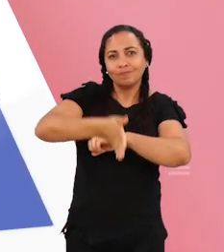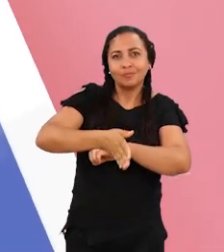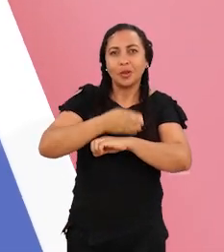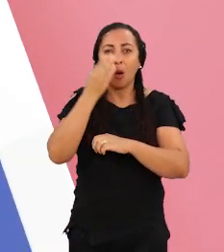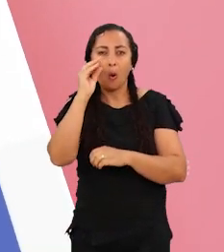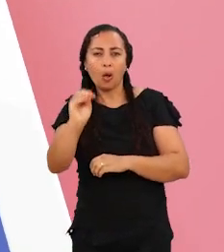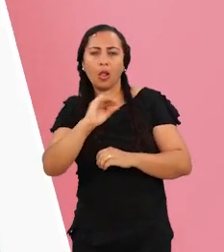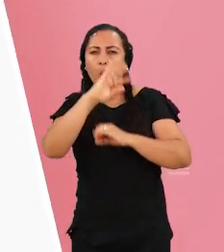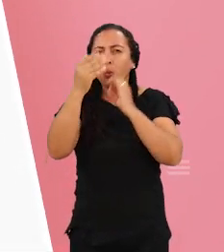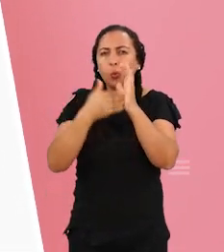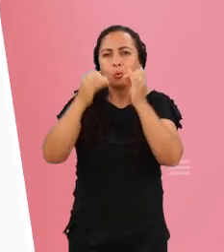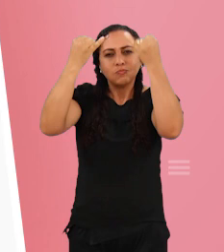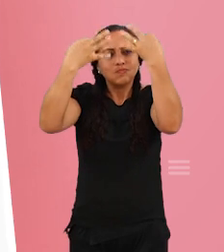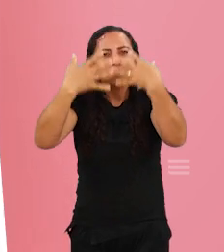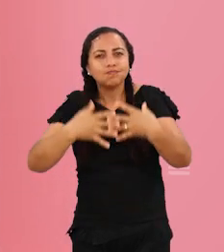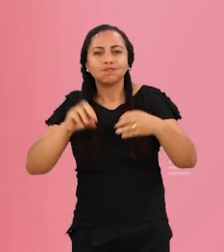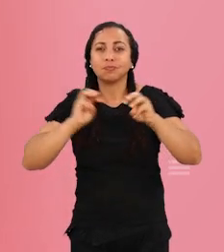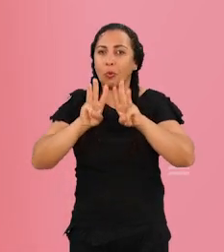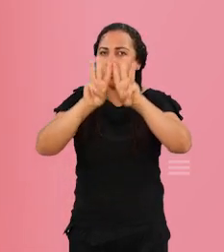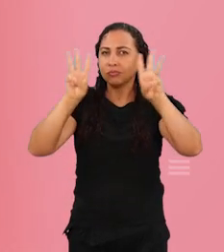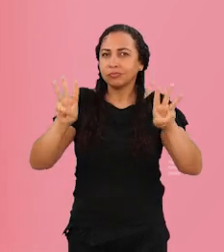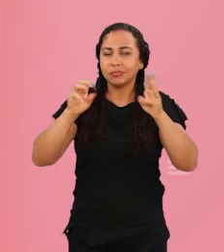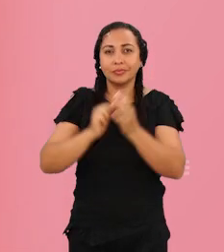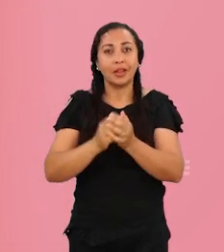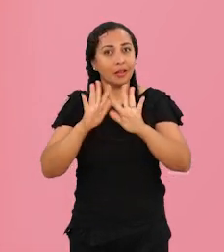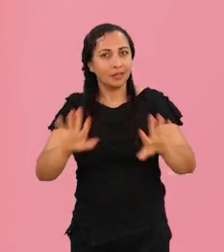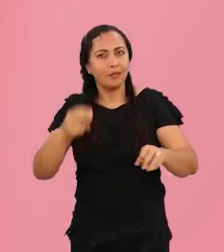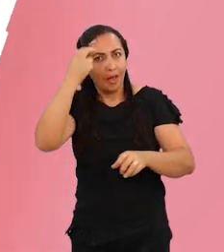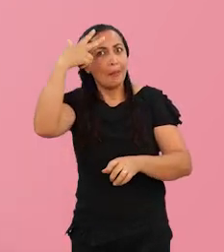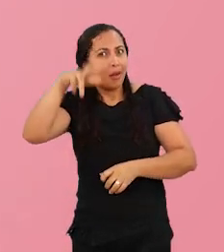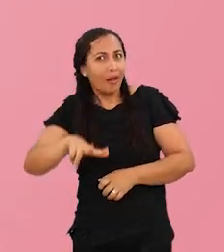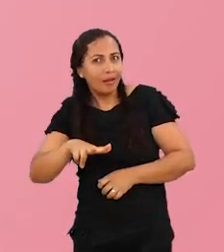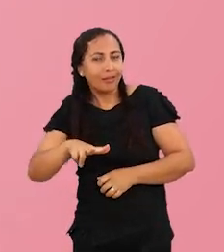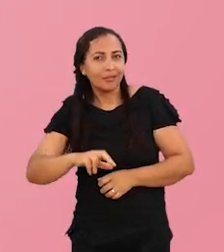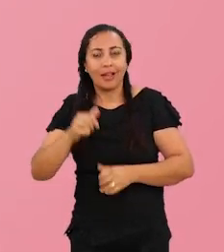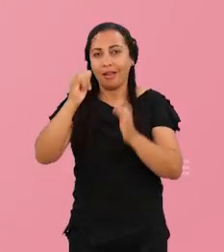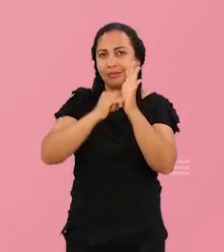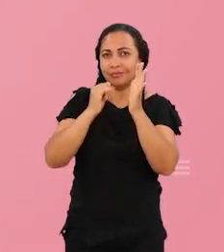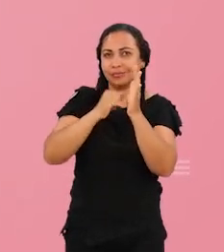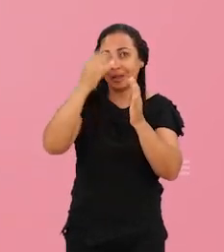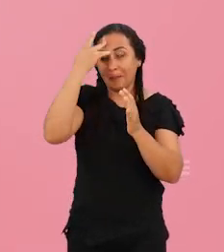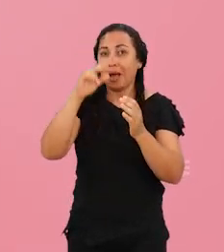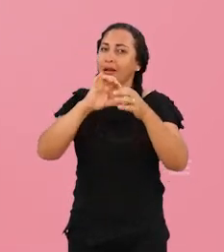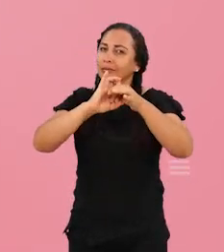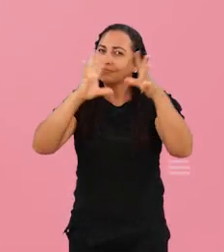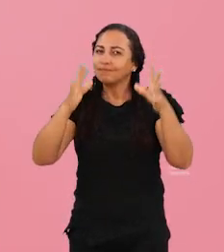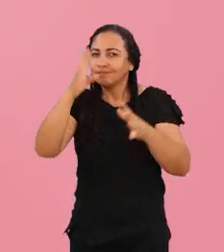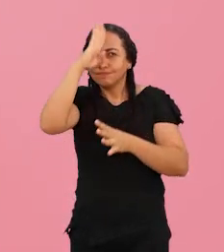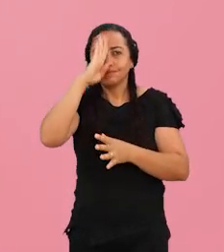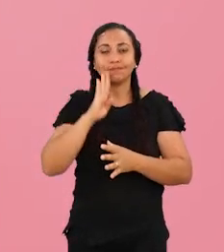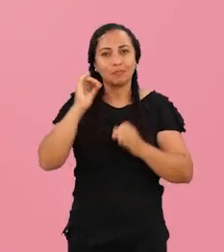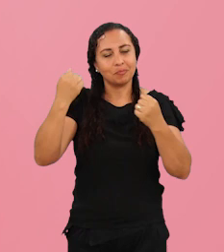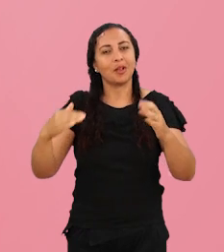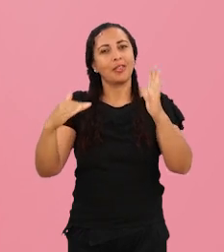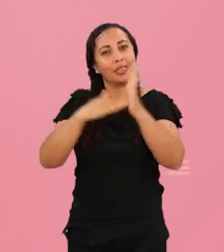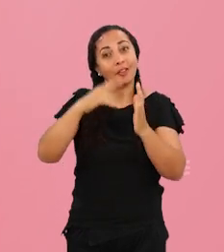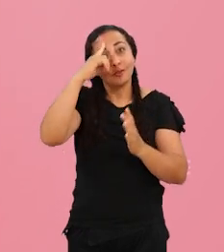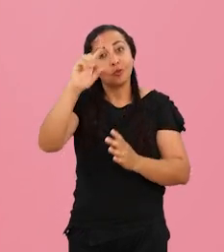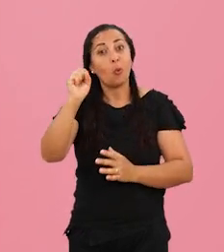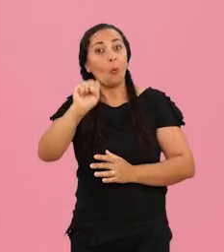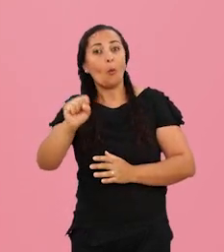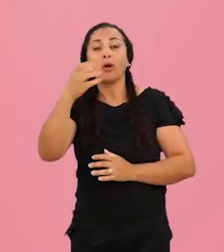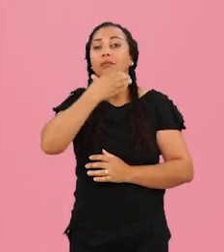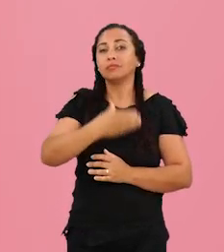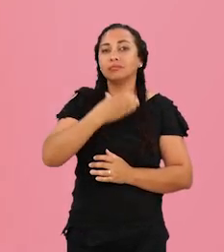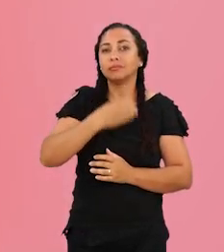pode participar, confira todos os detalhes em nosso site. Então fique ligado! As inscrições para isenção podem ser realizadas até o dia